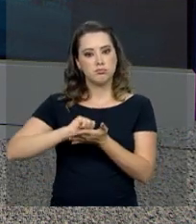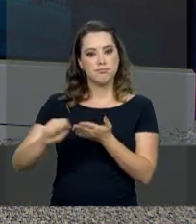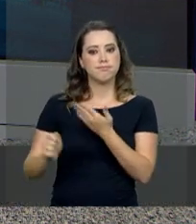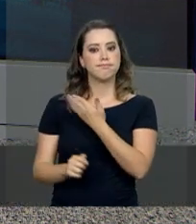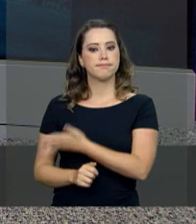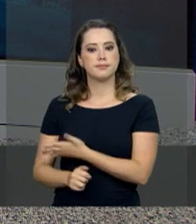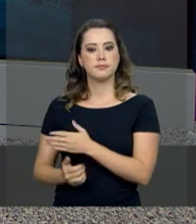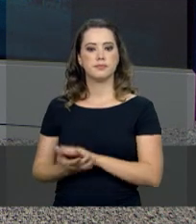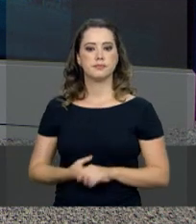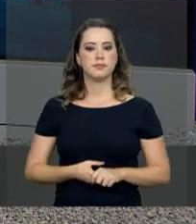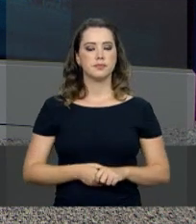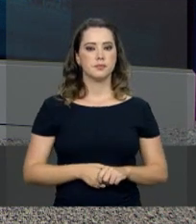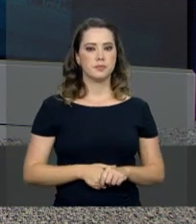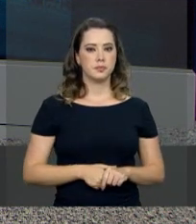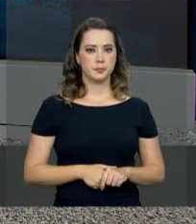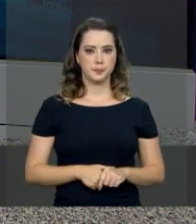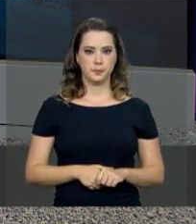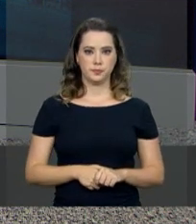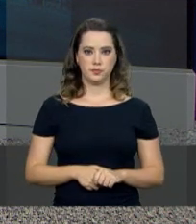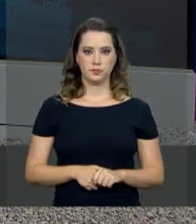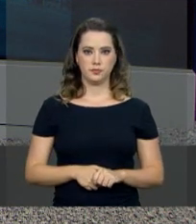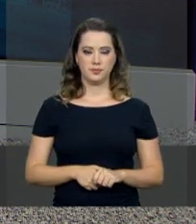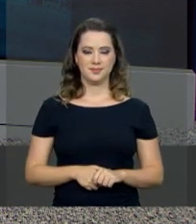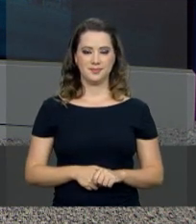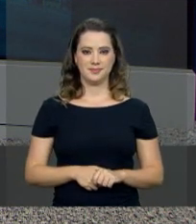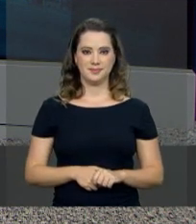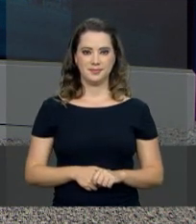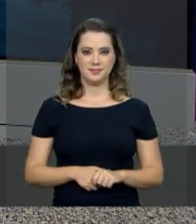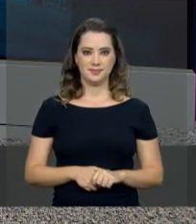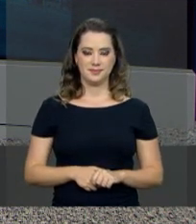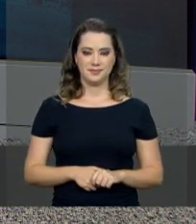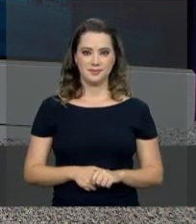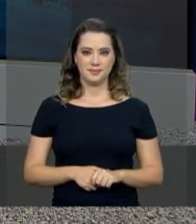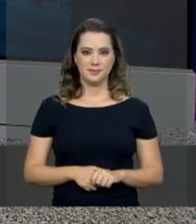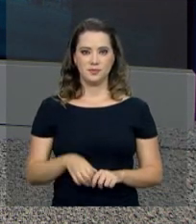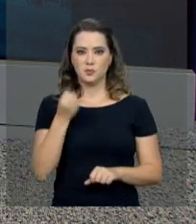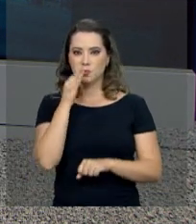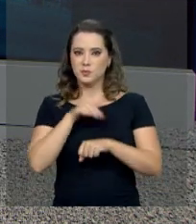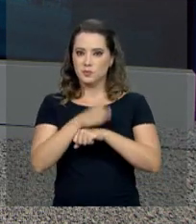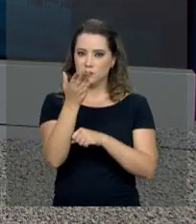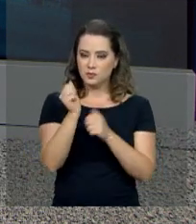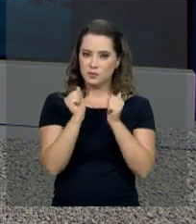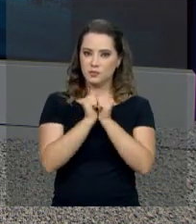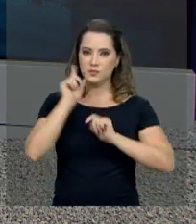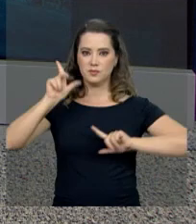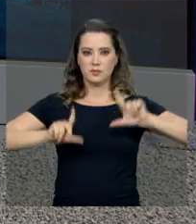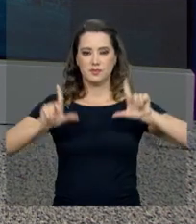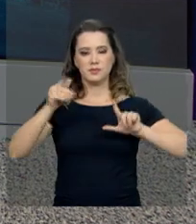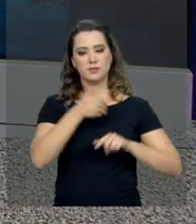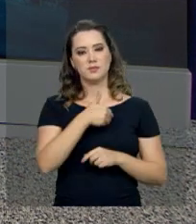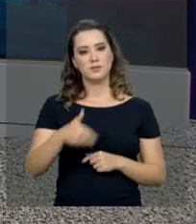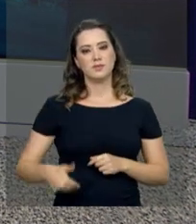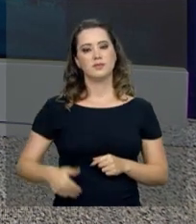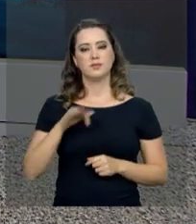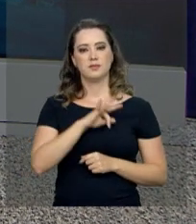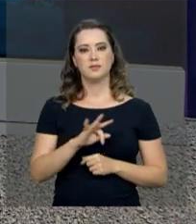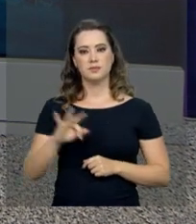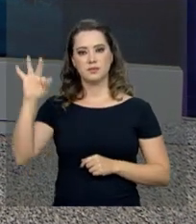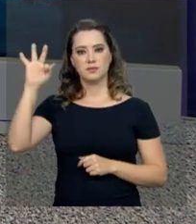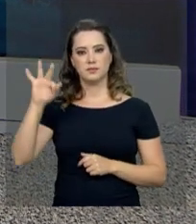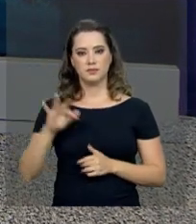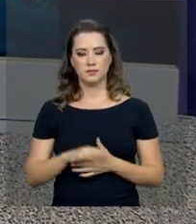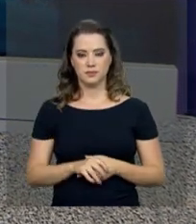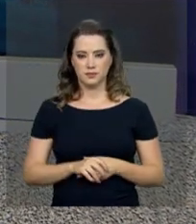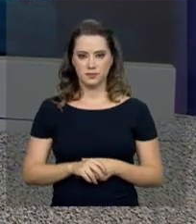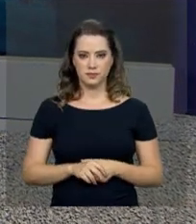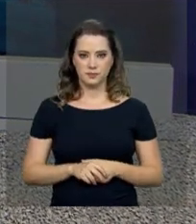é o 619-9359-5084. Uma boa noite para você e continue com a gente aqui na NBR, TV do